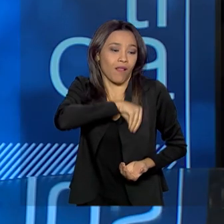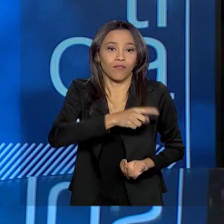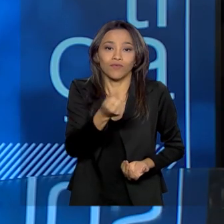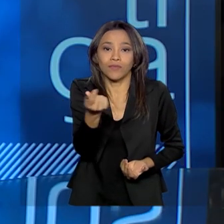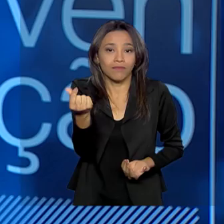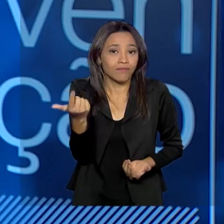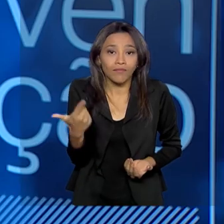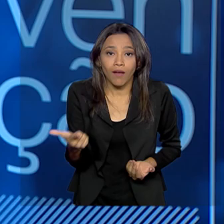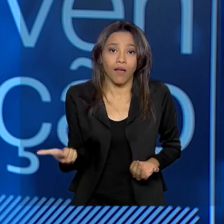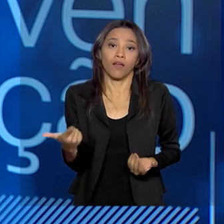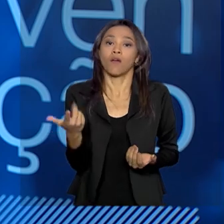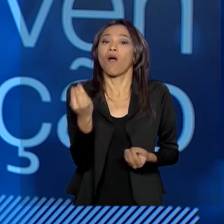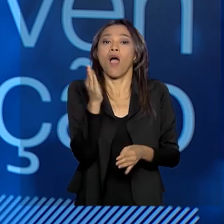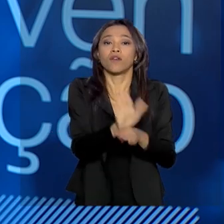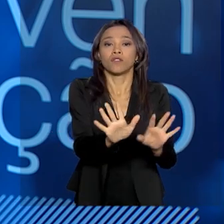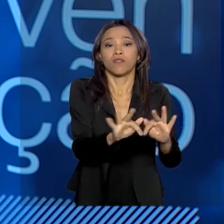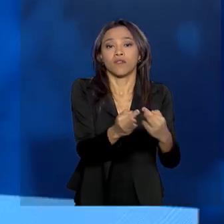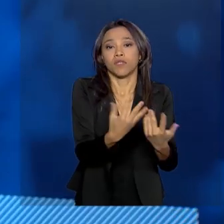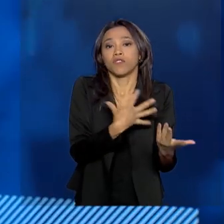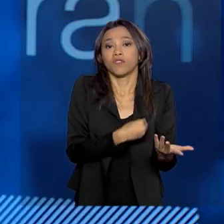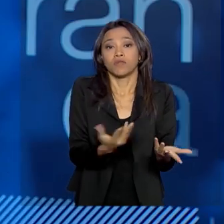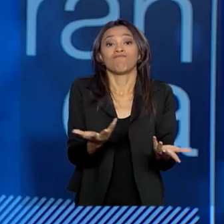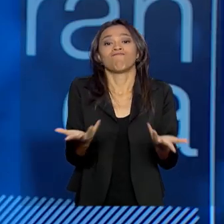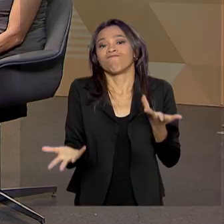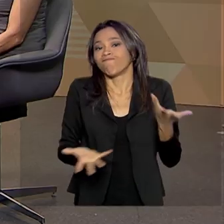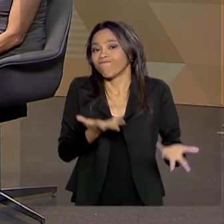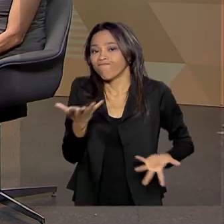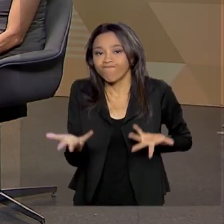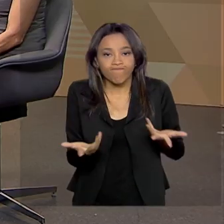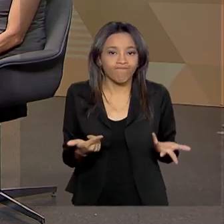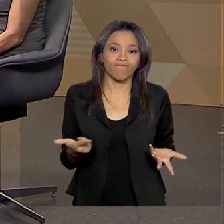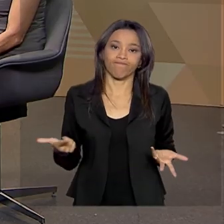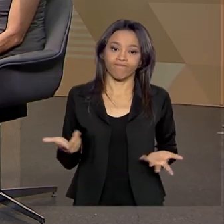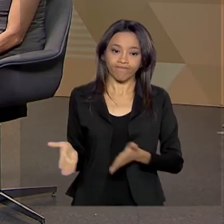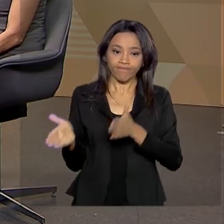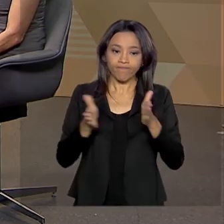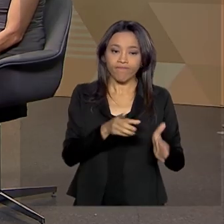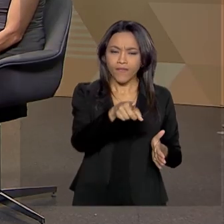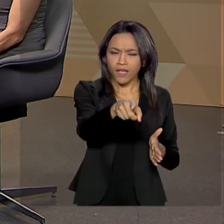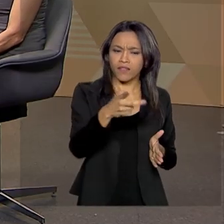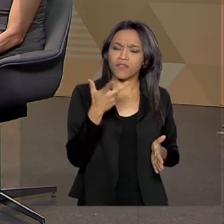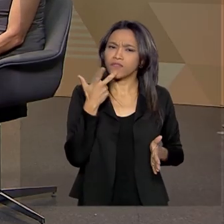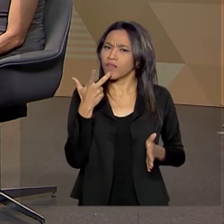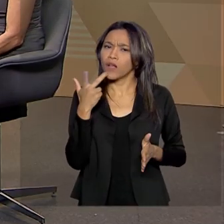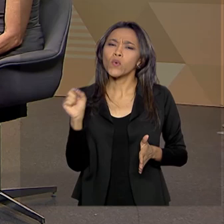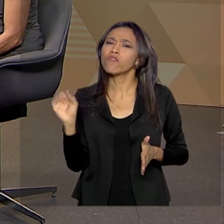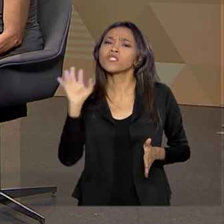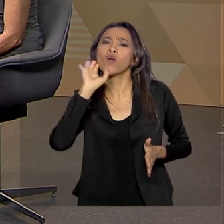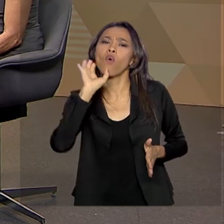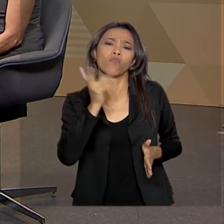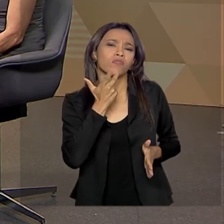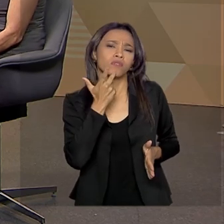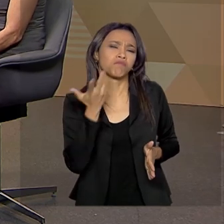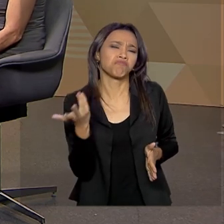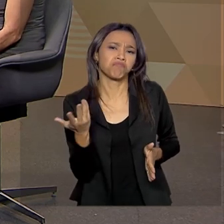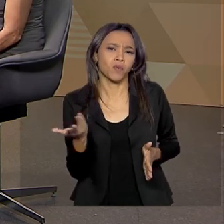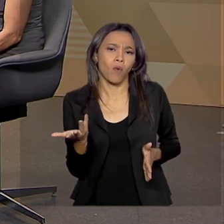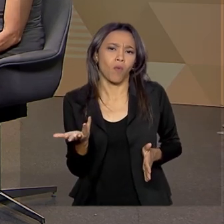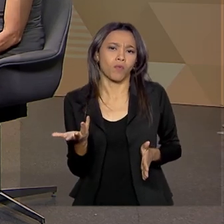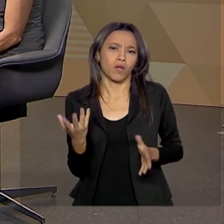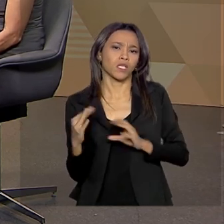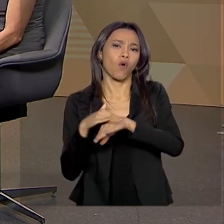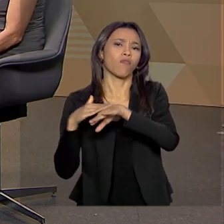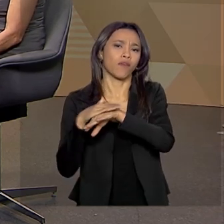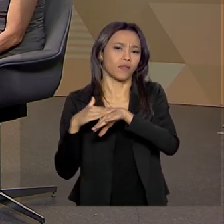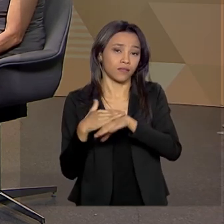famílias. Então, é um pilar extremamente importante. conversa com os senhores, como é que foi? É como ver, é uma conversa